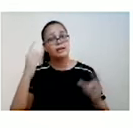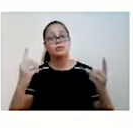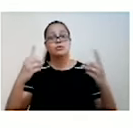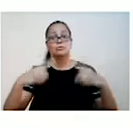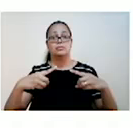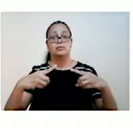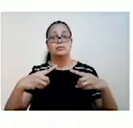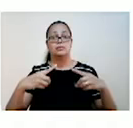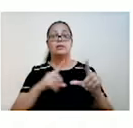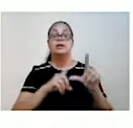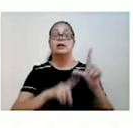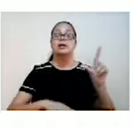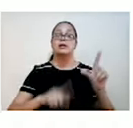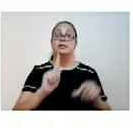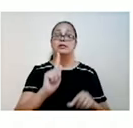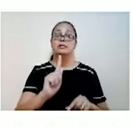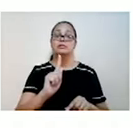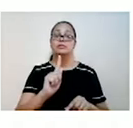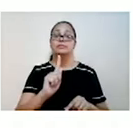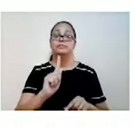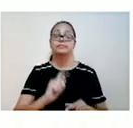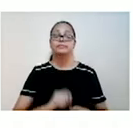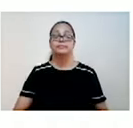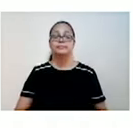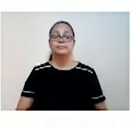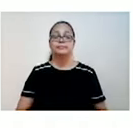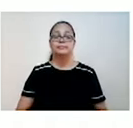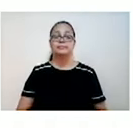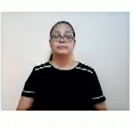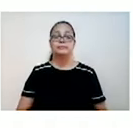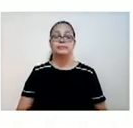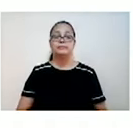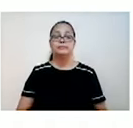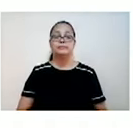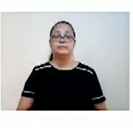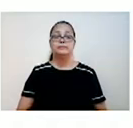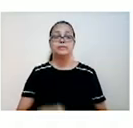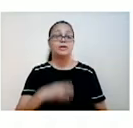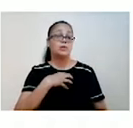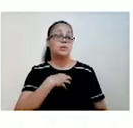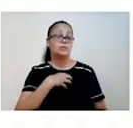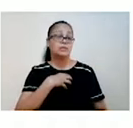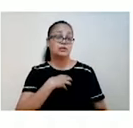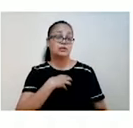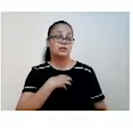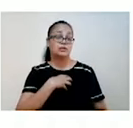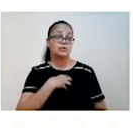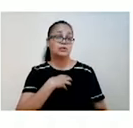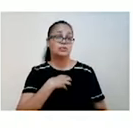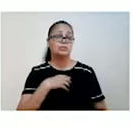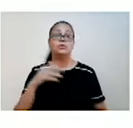although, esse sentido de não entanto, porém, a mesma ideia do but e do